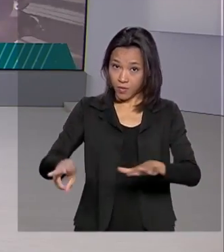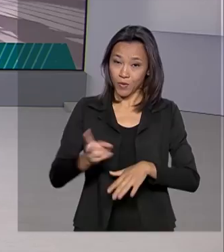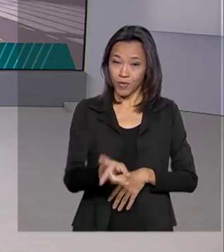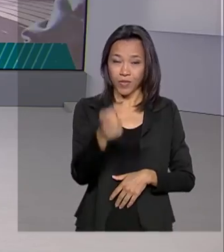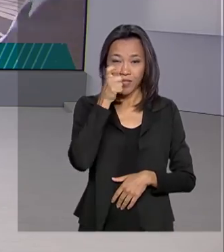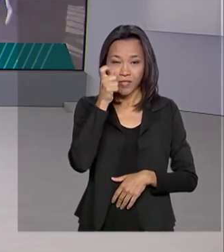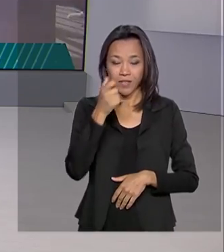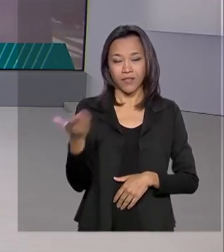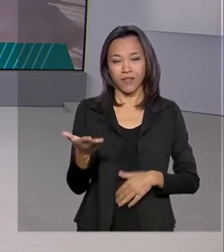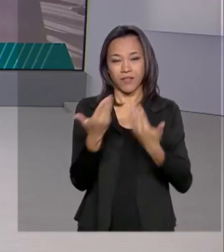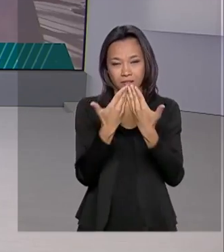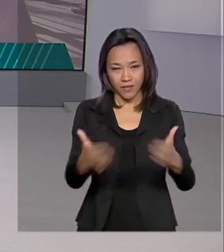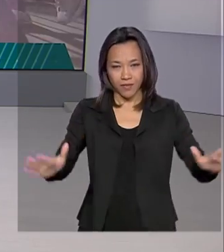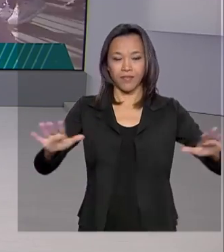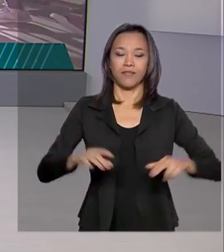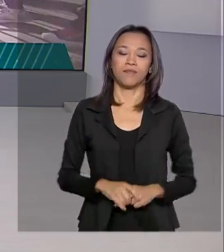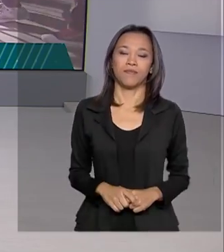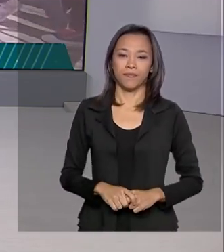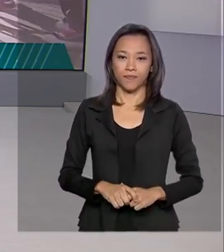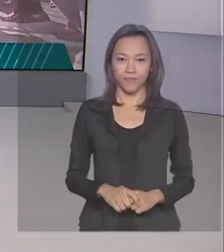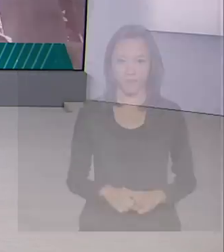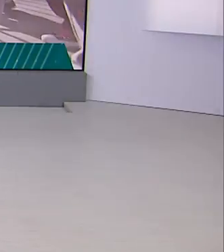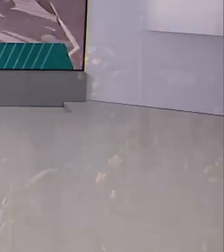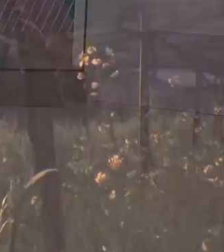gente, o Brasil em dia começa agora.